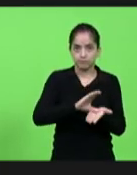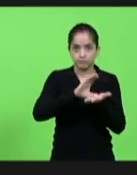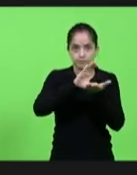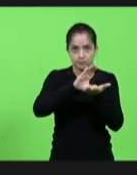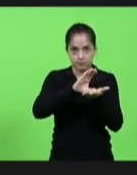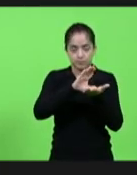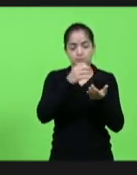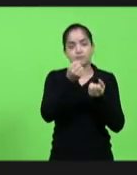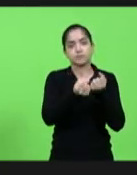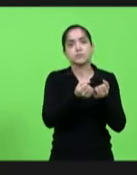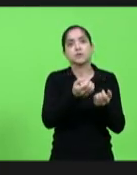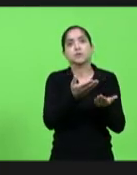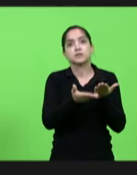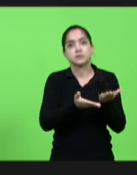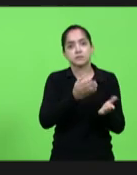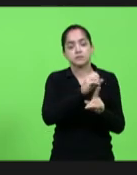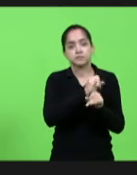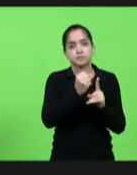da assistência